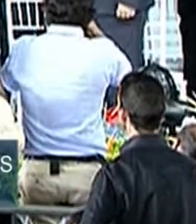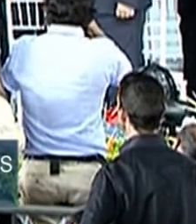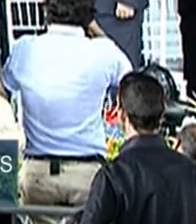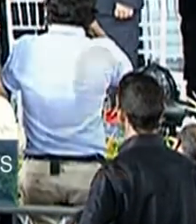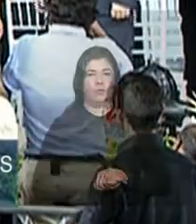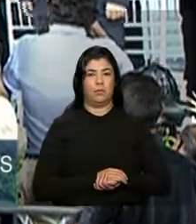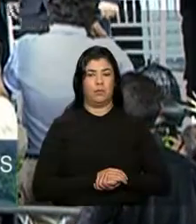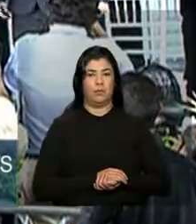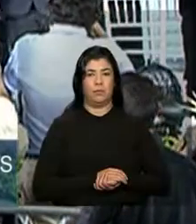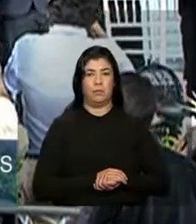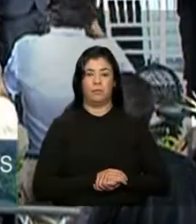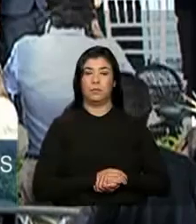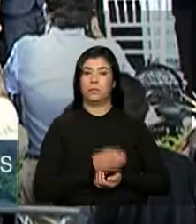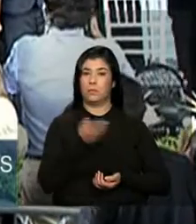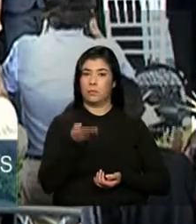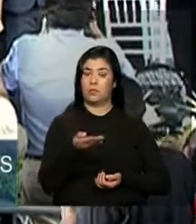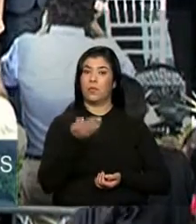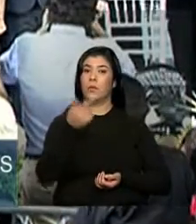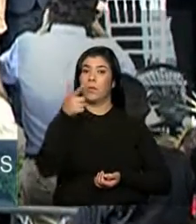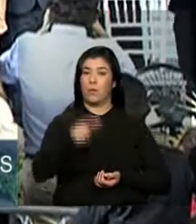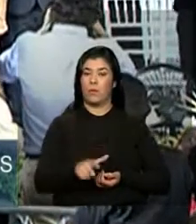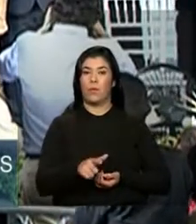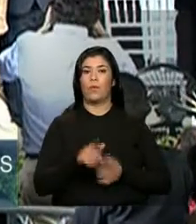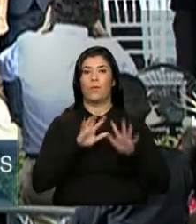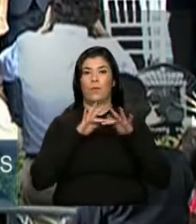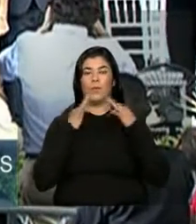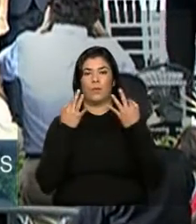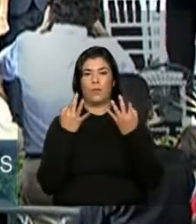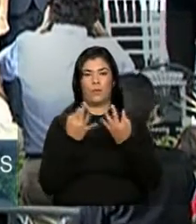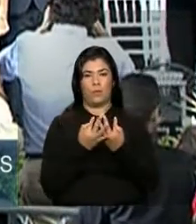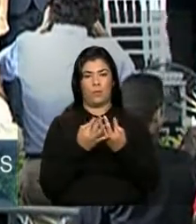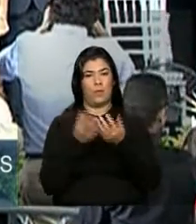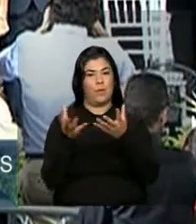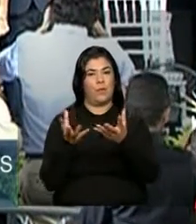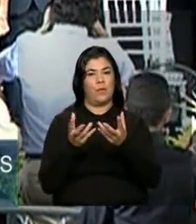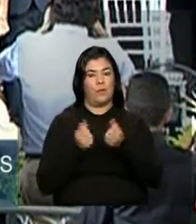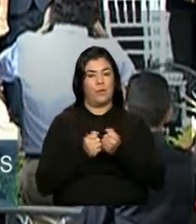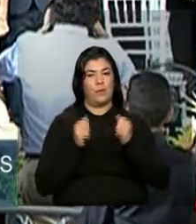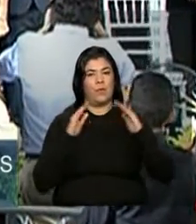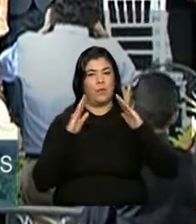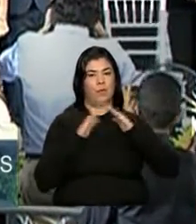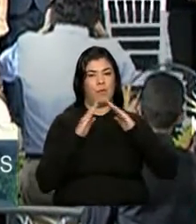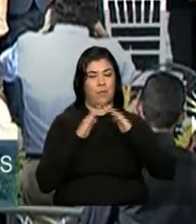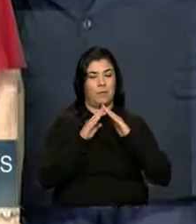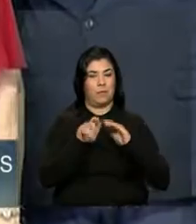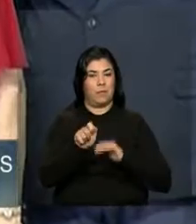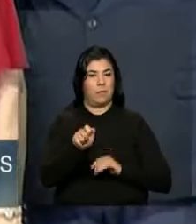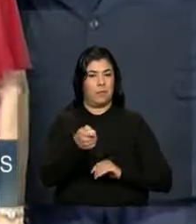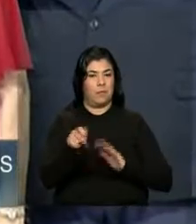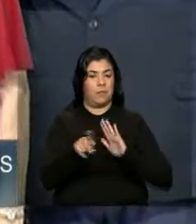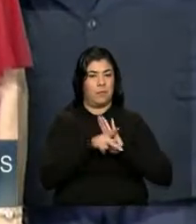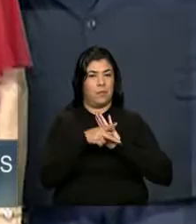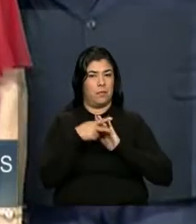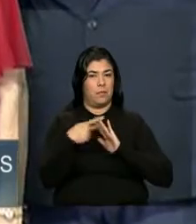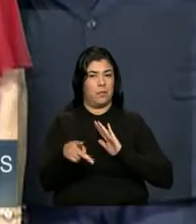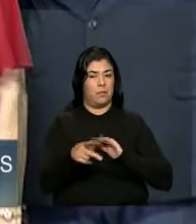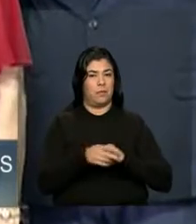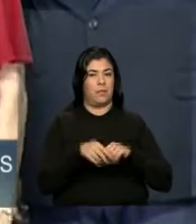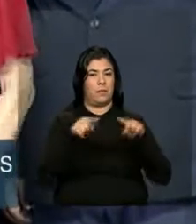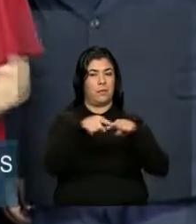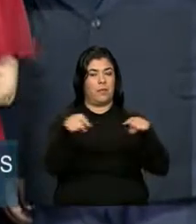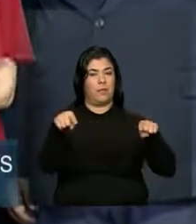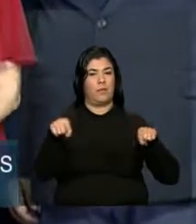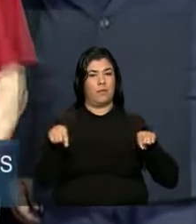Portanto, aí mais uma família beneficiada com a entrega das chaves da unidade residencial, unidade